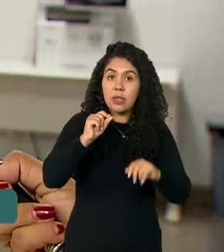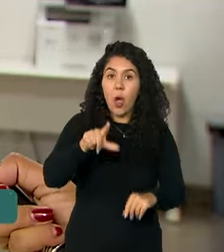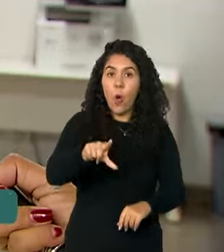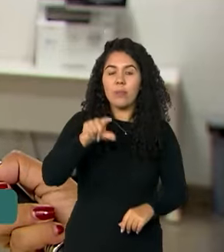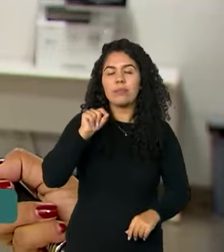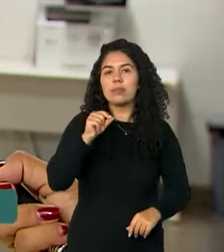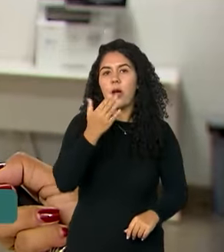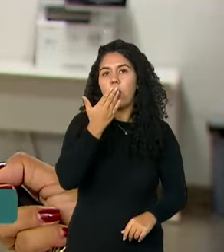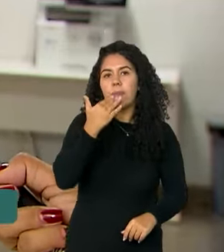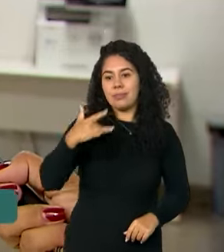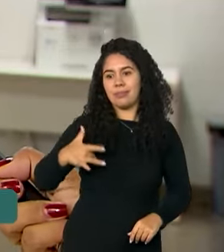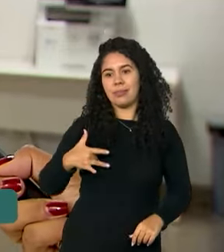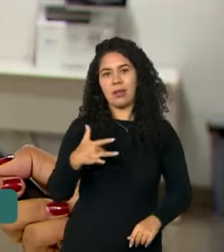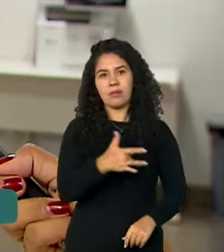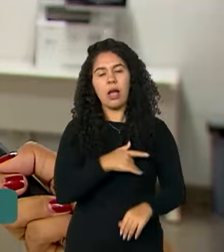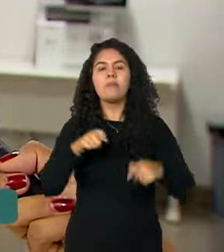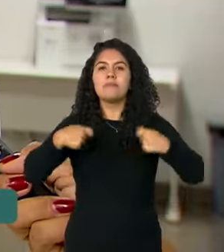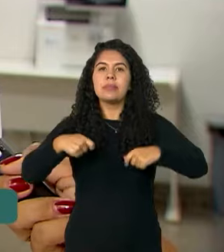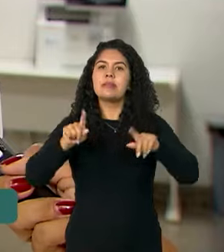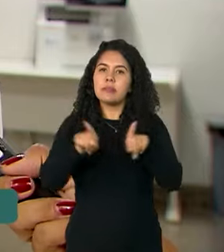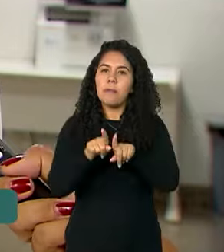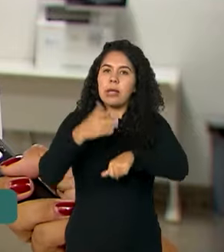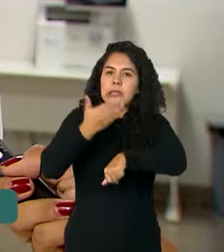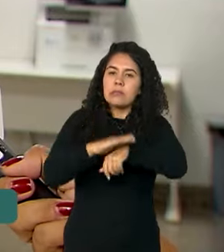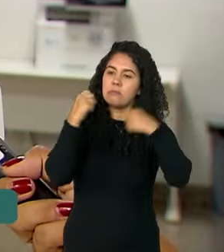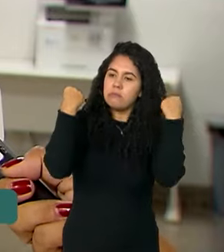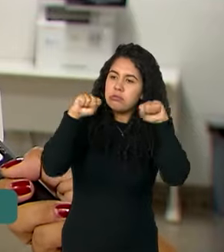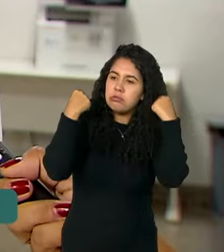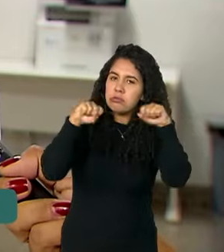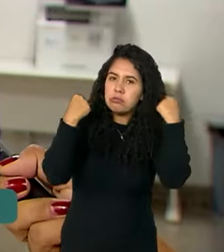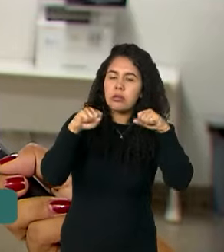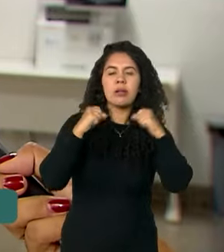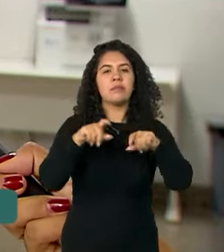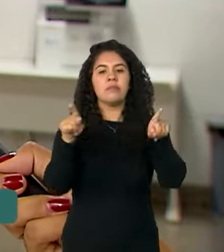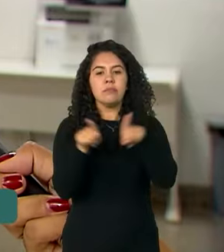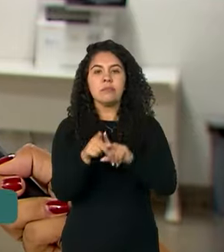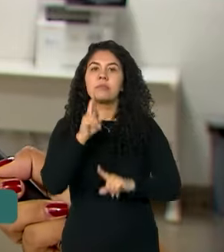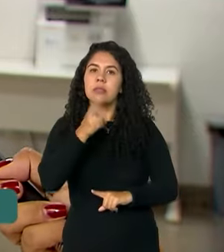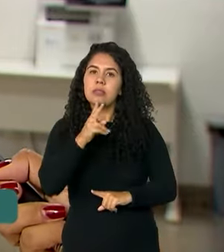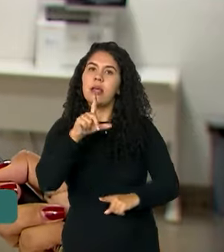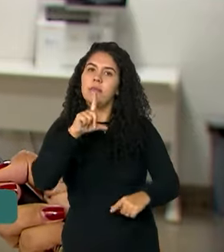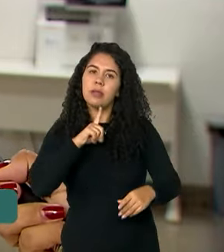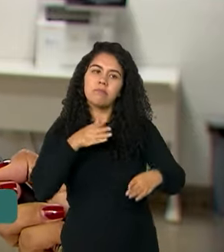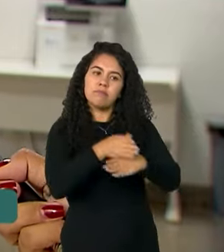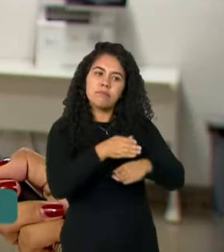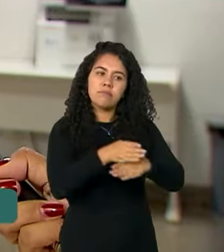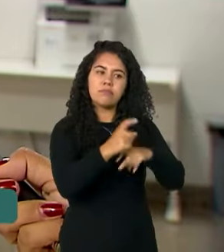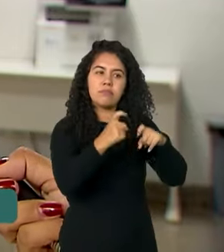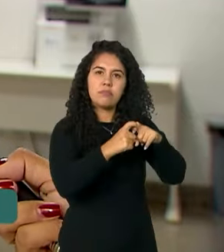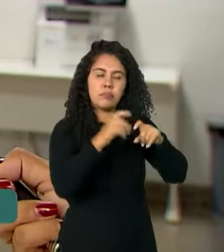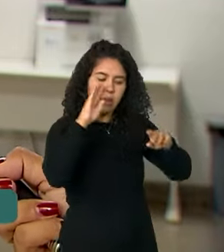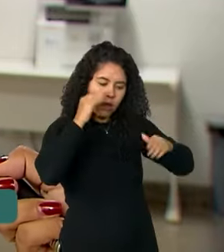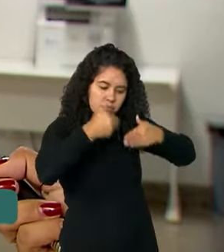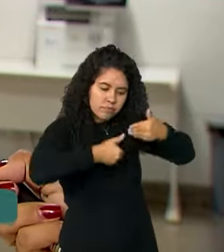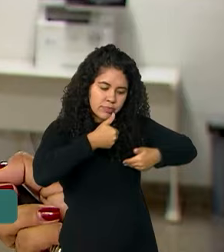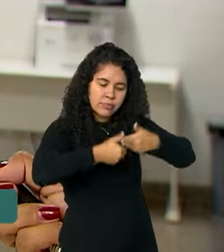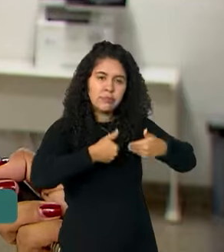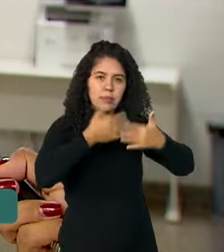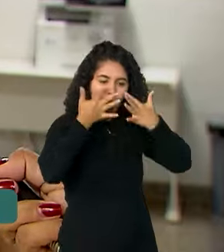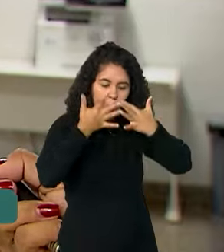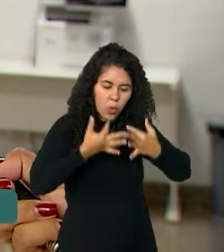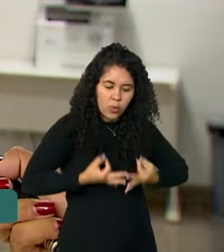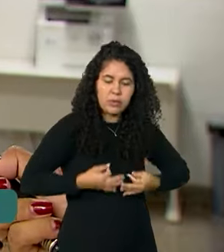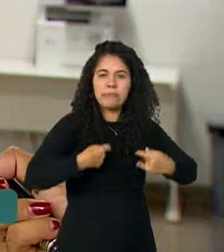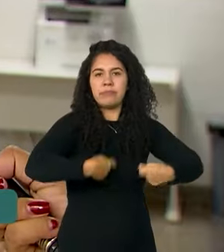física. E estar sempre em contato com a equipe de saúde responsável pelo seu cuidado. Porque